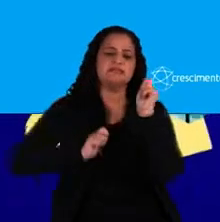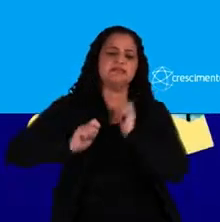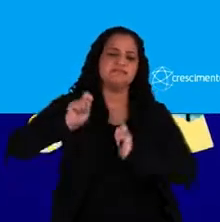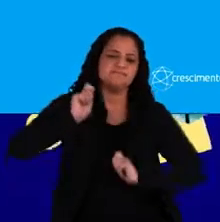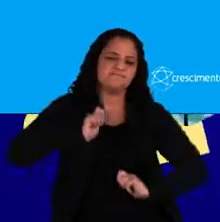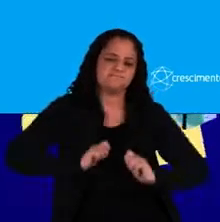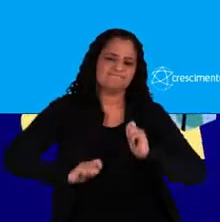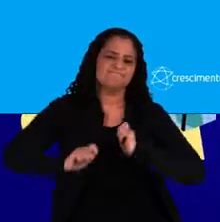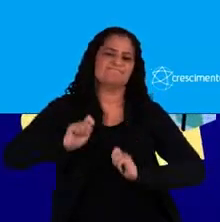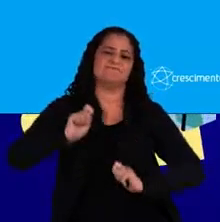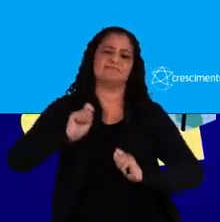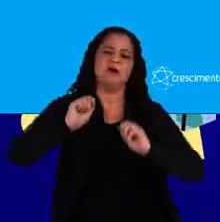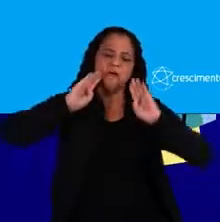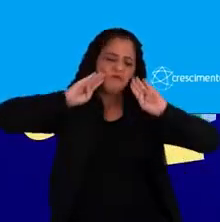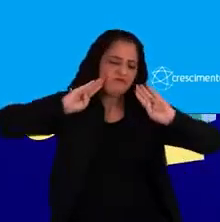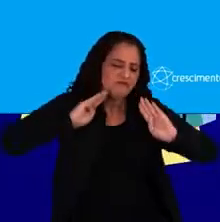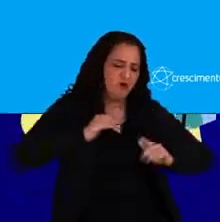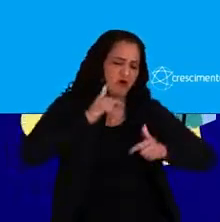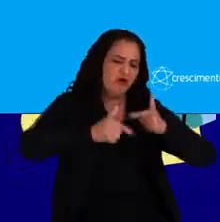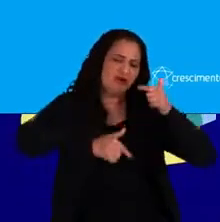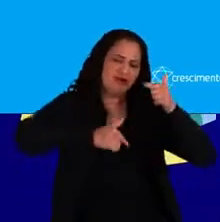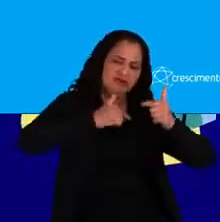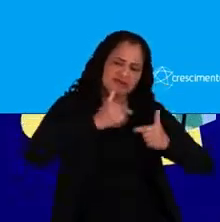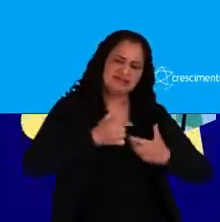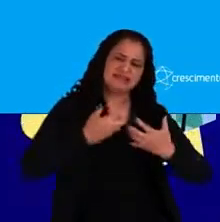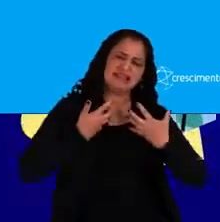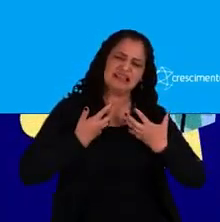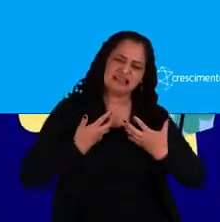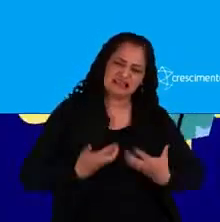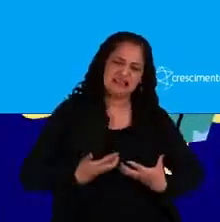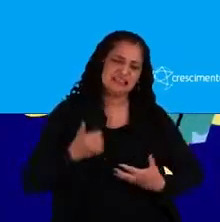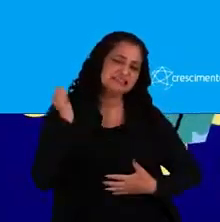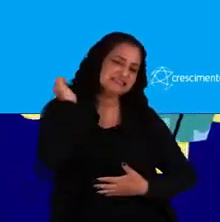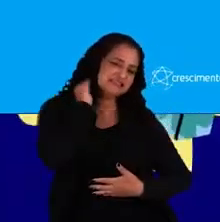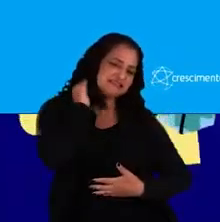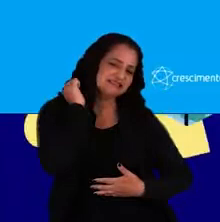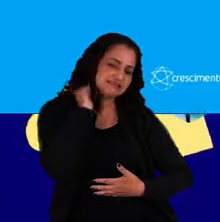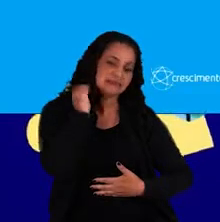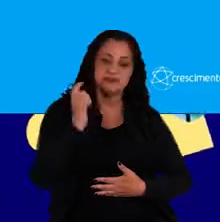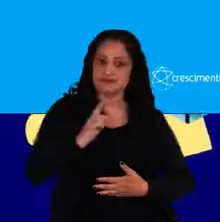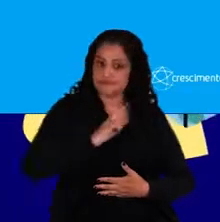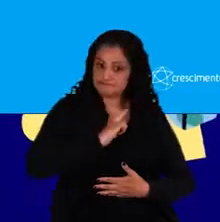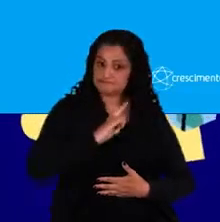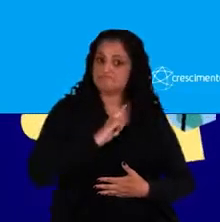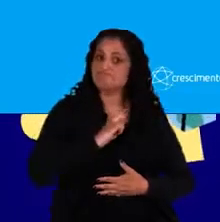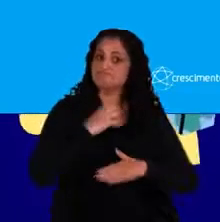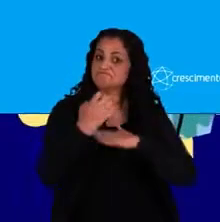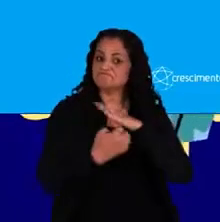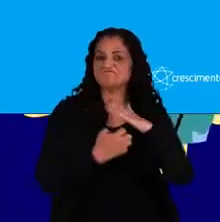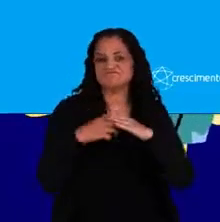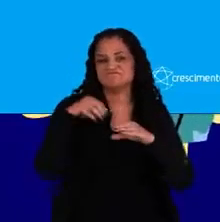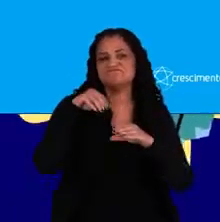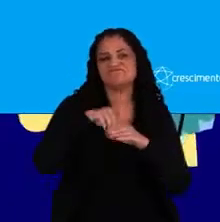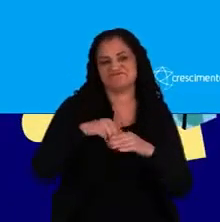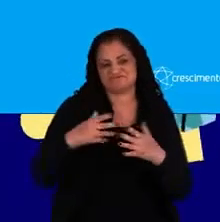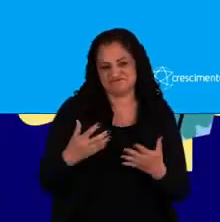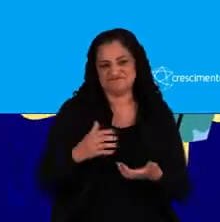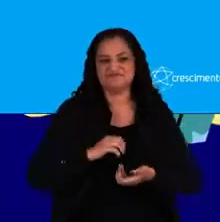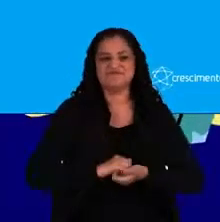à ansiedade, ao burnout, ao estresse, estão sim presentes dentro das organizações.